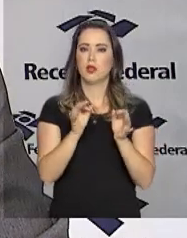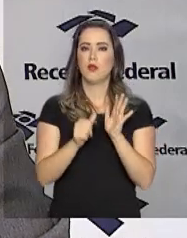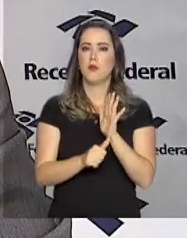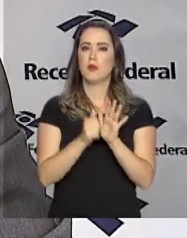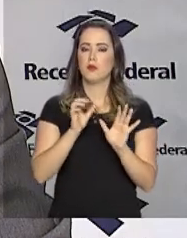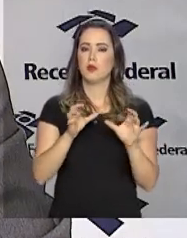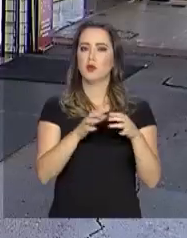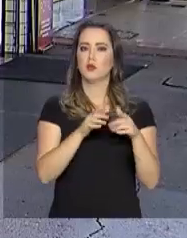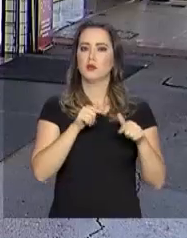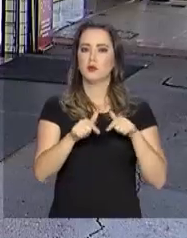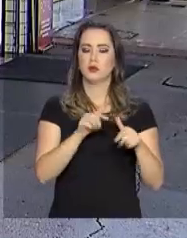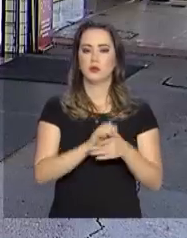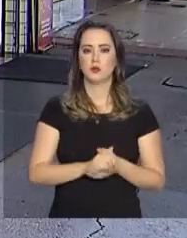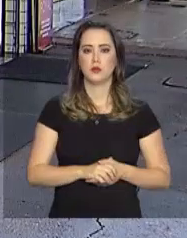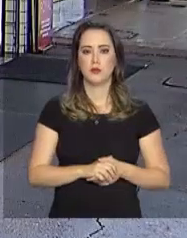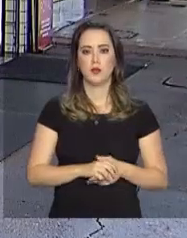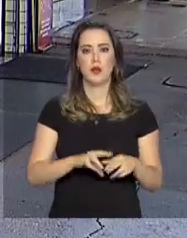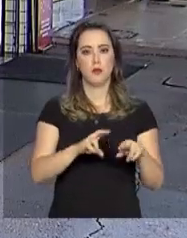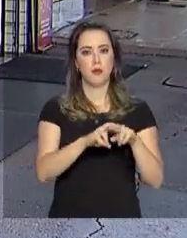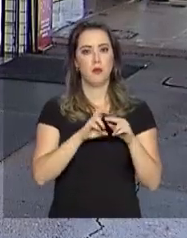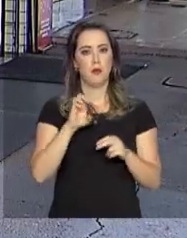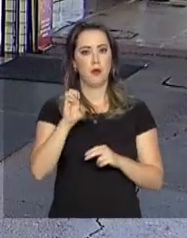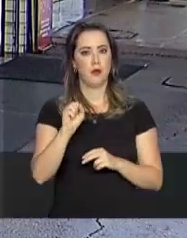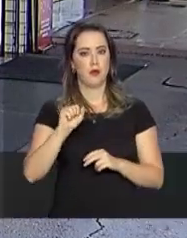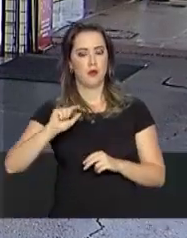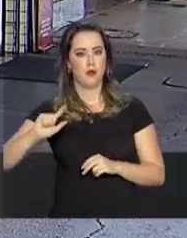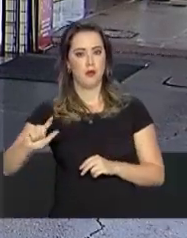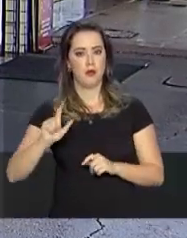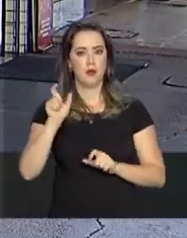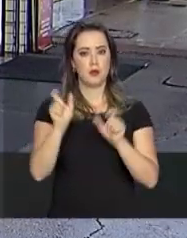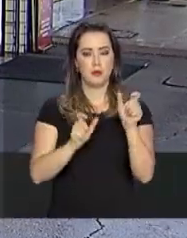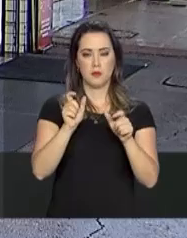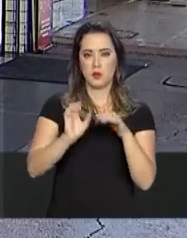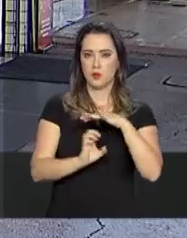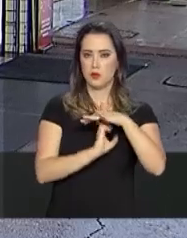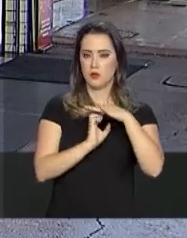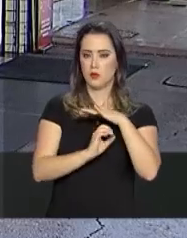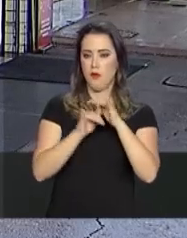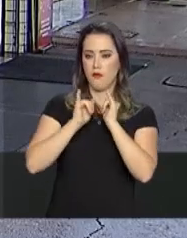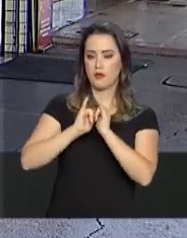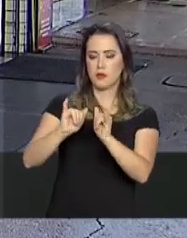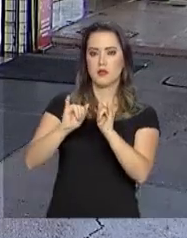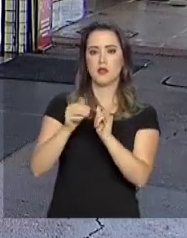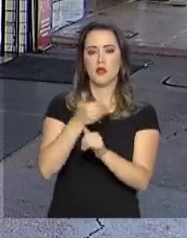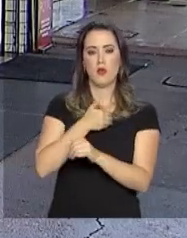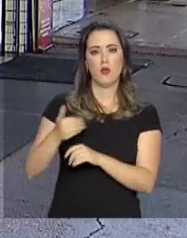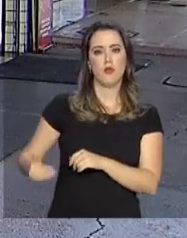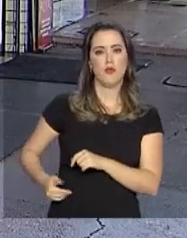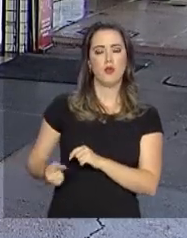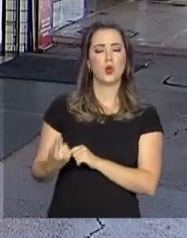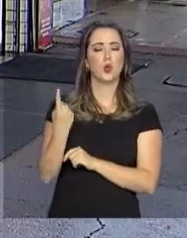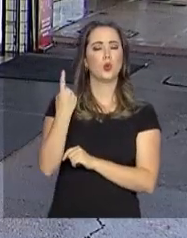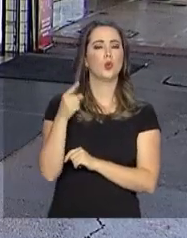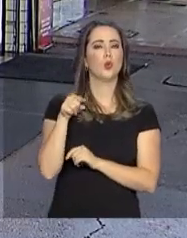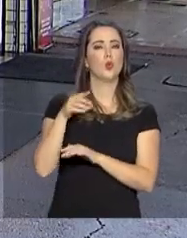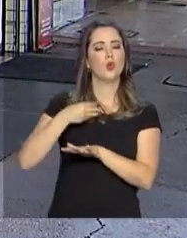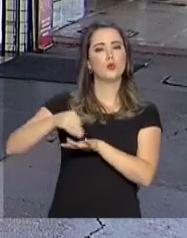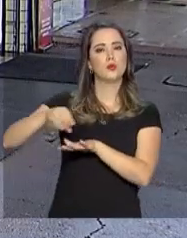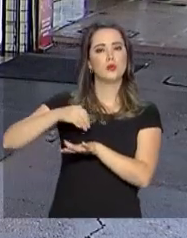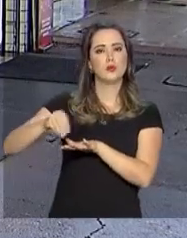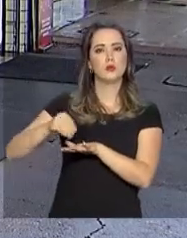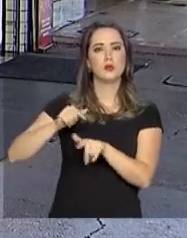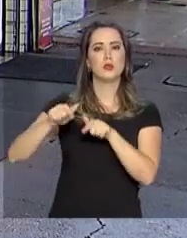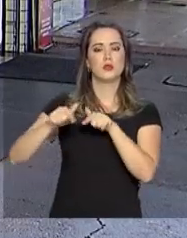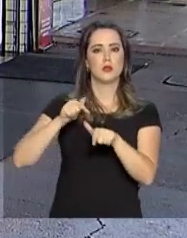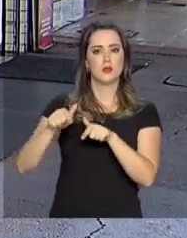grupo de trabalhadores. Por meio do I-Social, os empregadores vão enviar ao governo de forma unificada informações dos